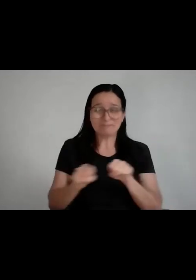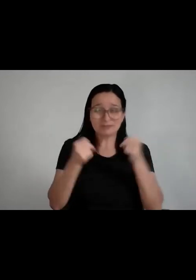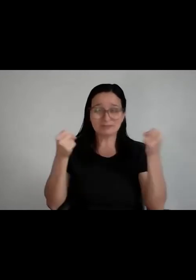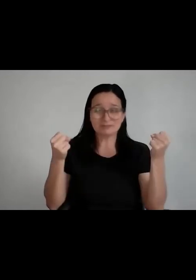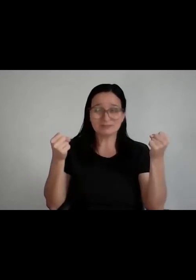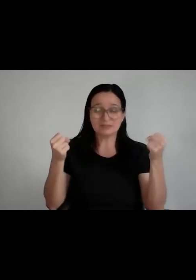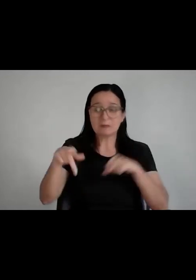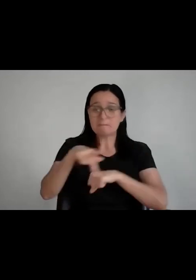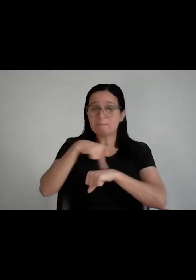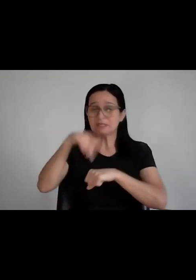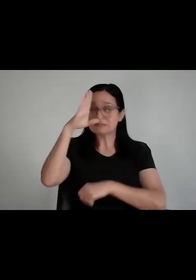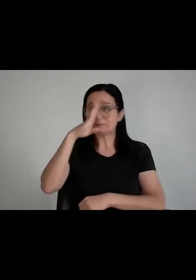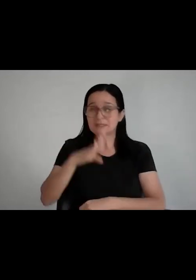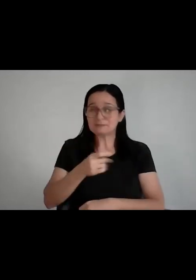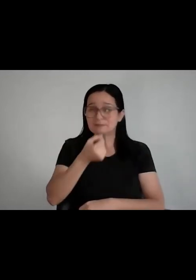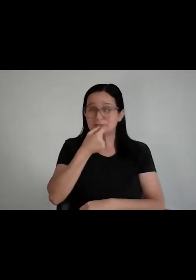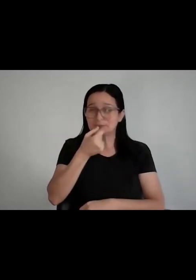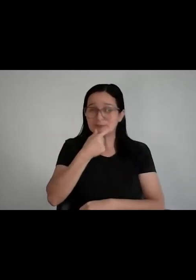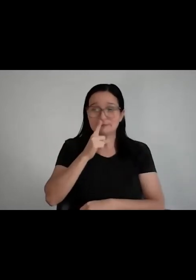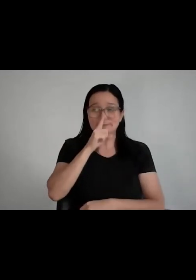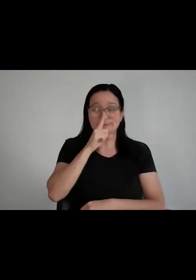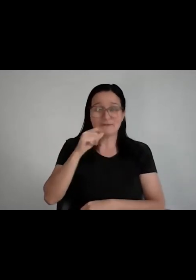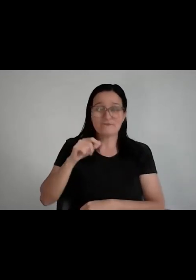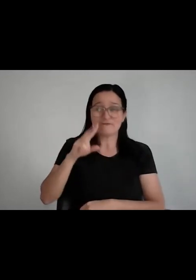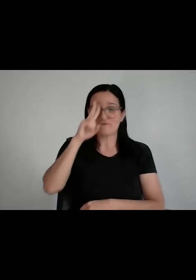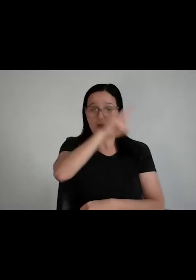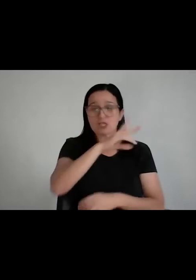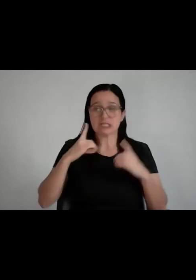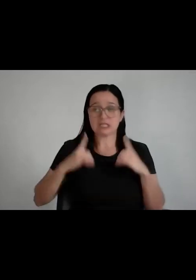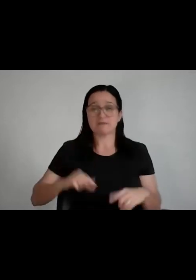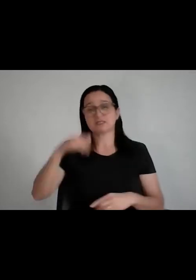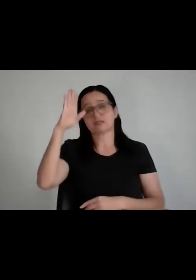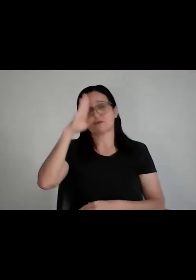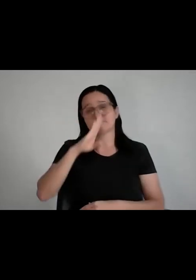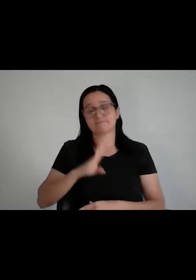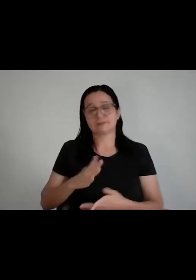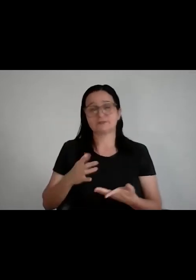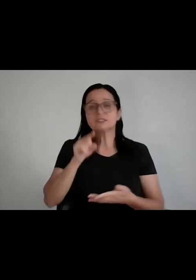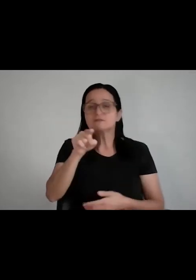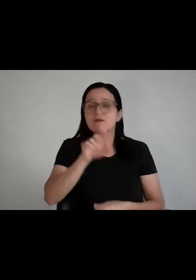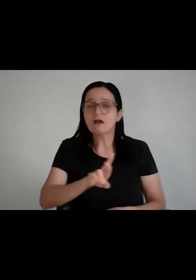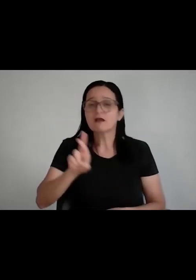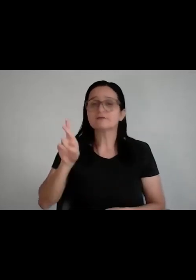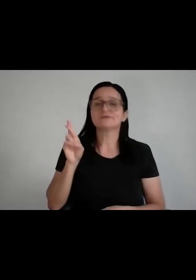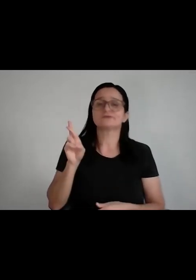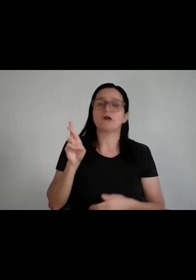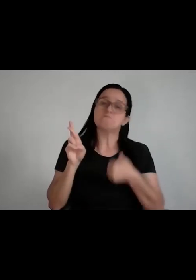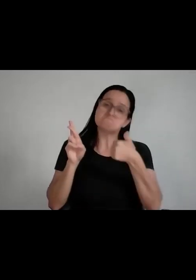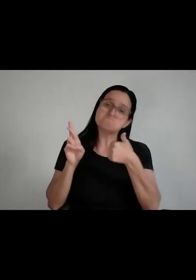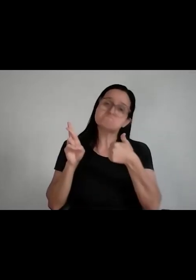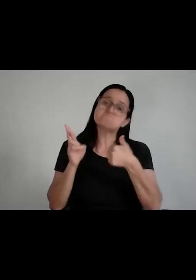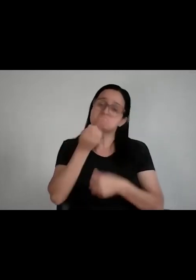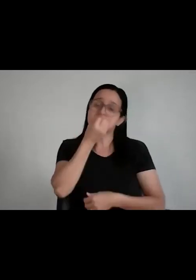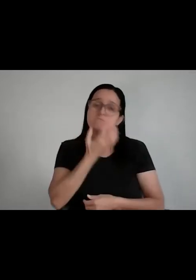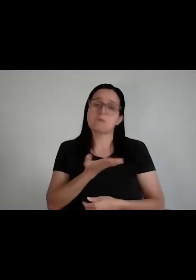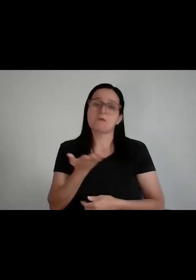então você vai ter que estar, e aí se você tem uma religiosidade legal, que você se conecte com